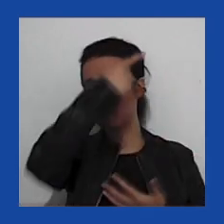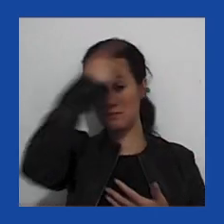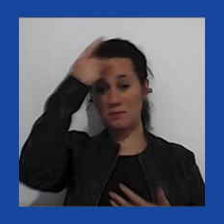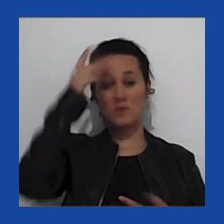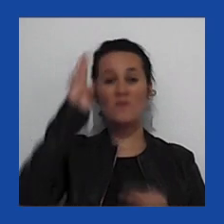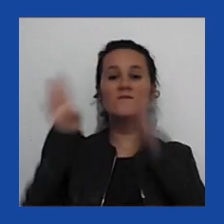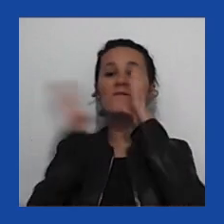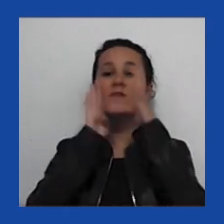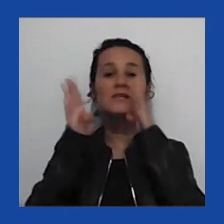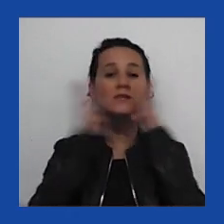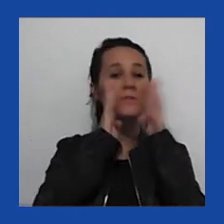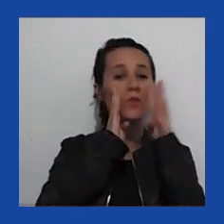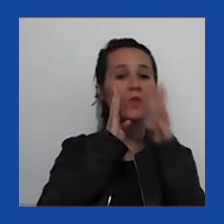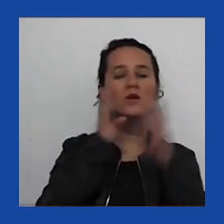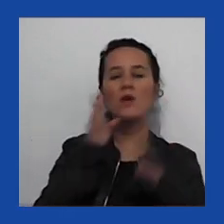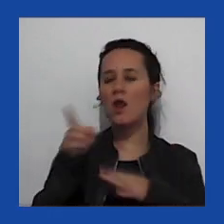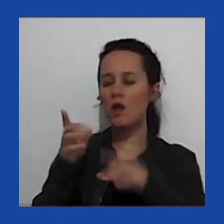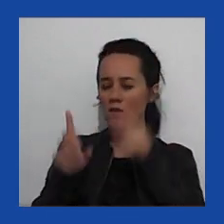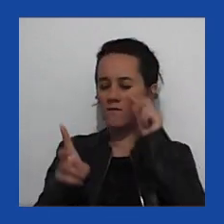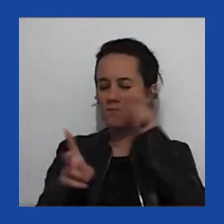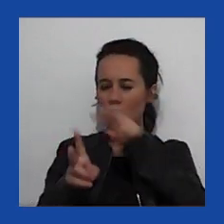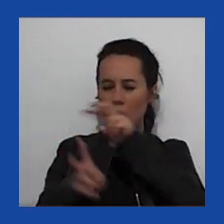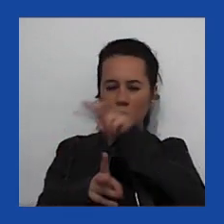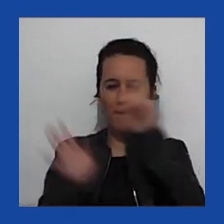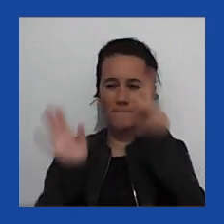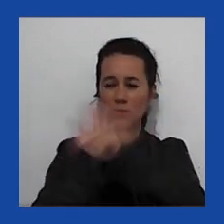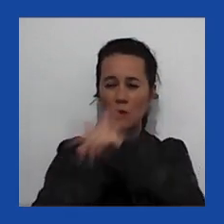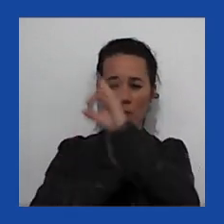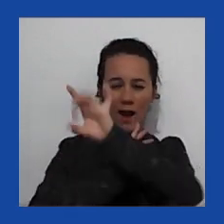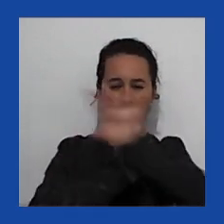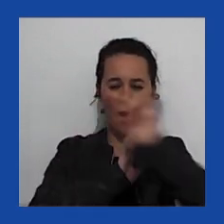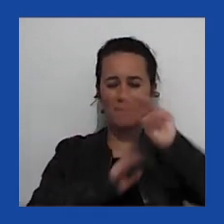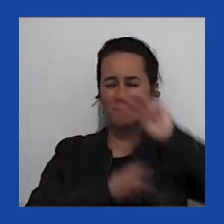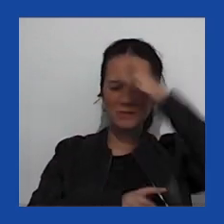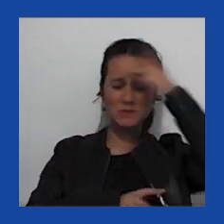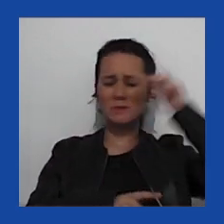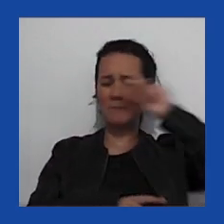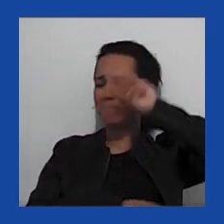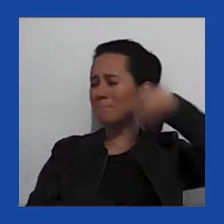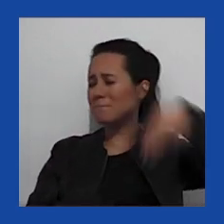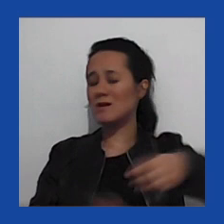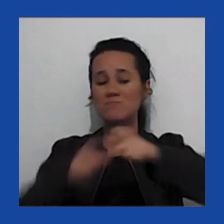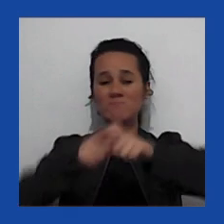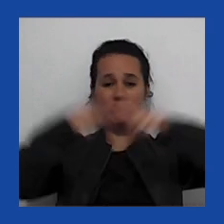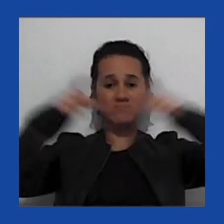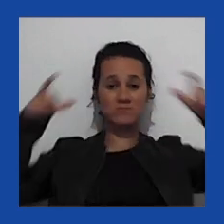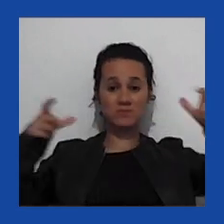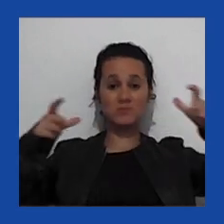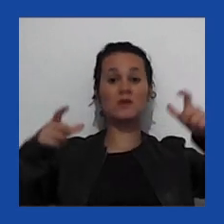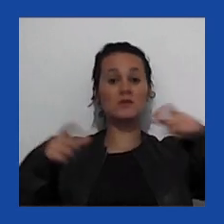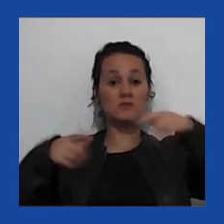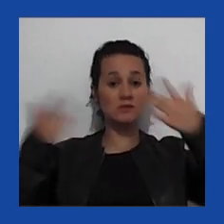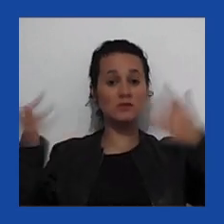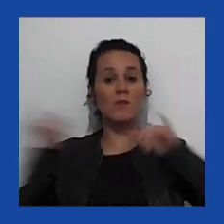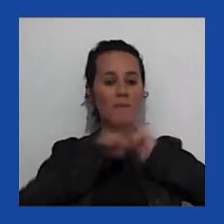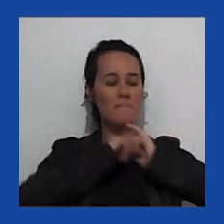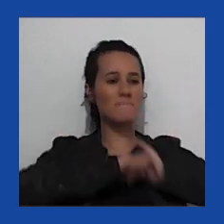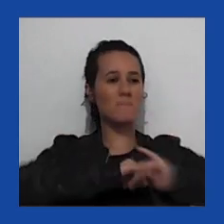Facebook, e usou esses dados para mandar propaganda sobre o Brexit,